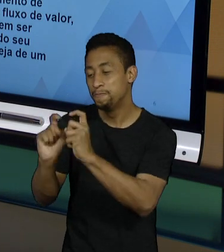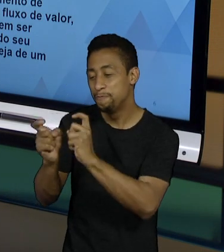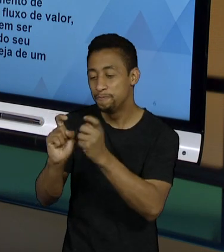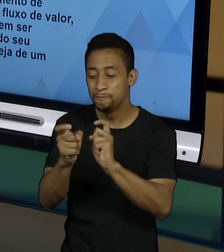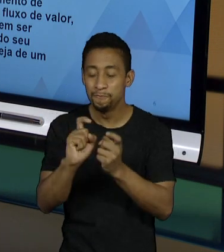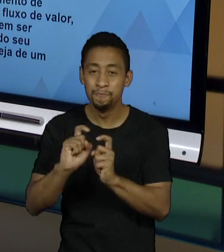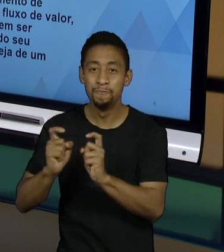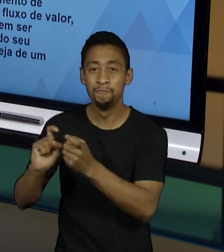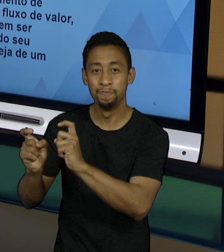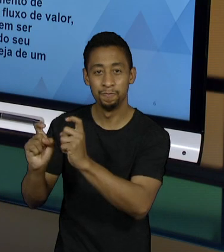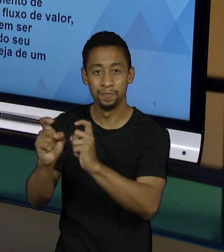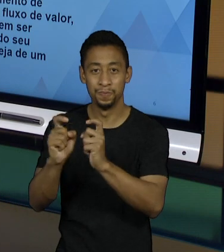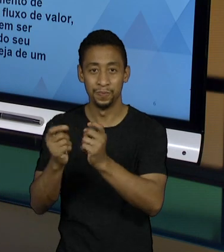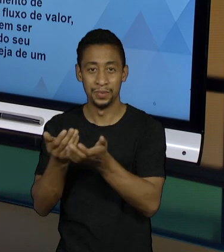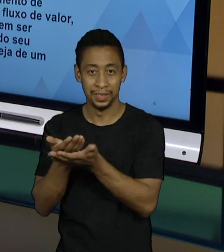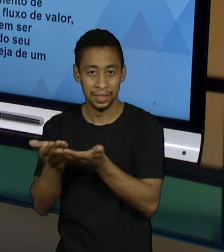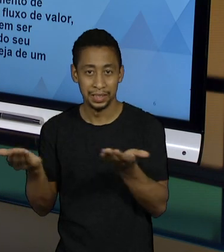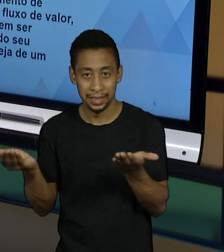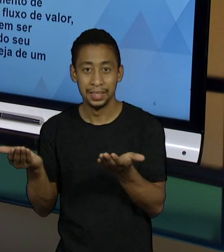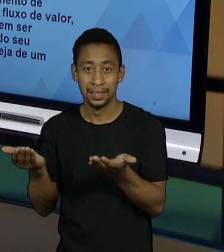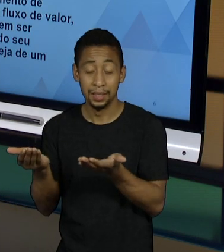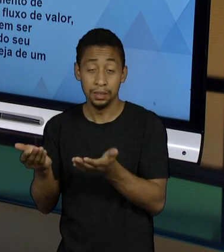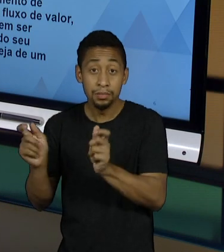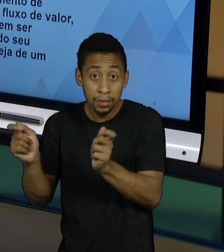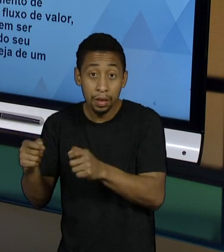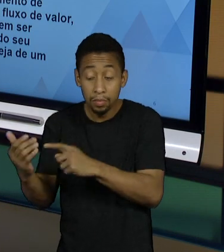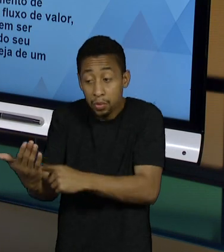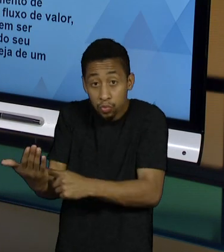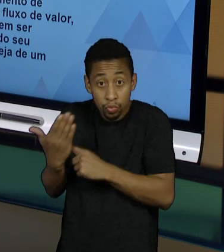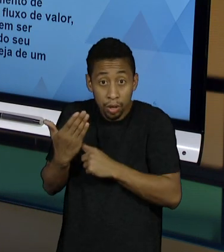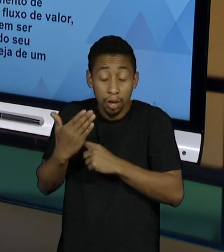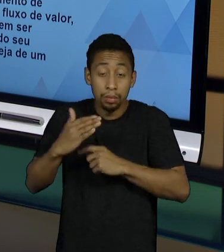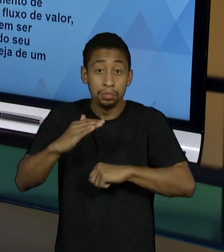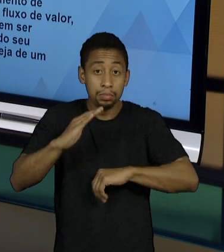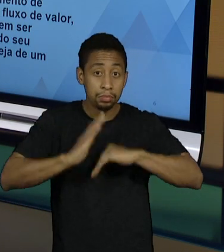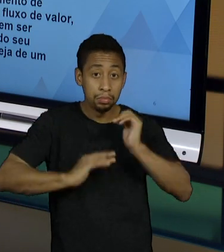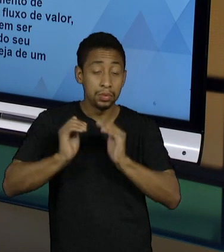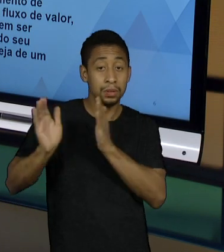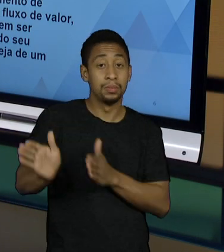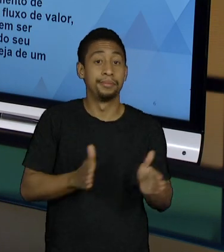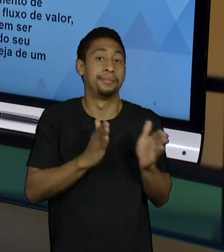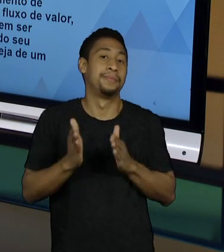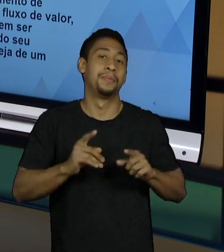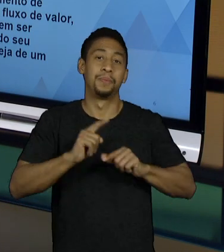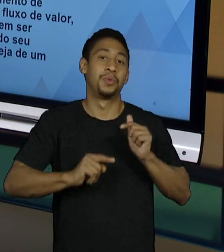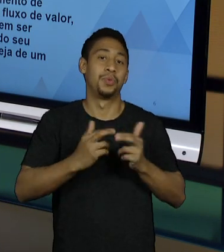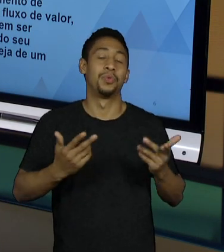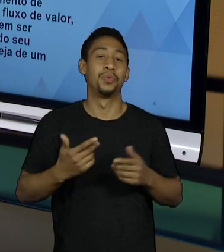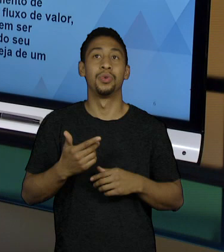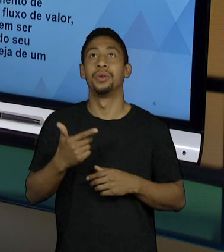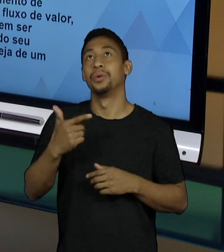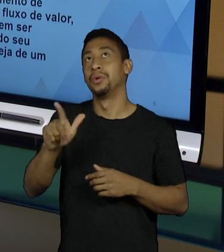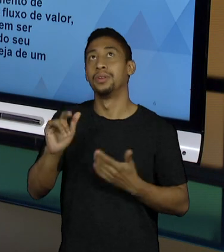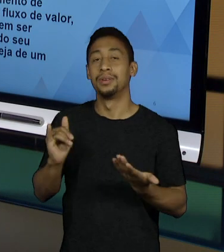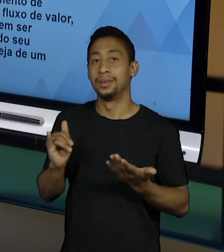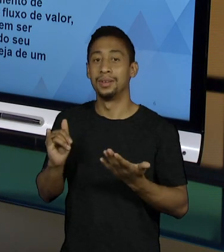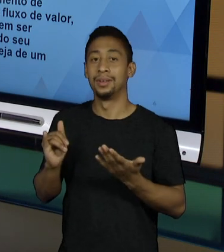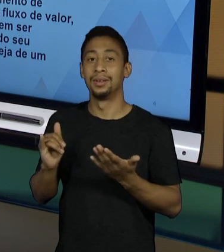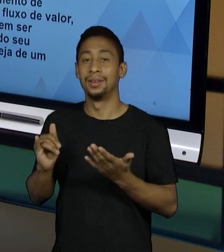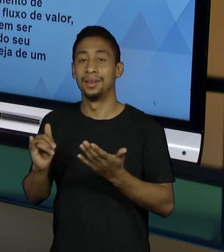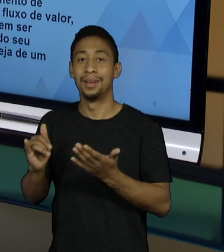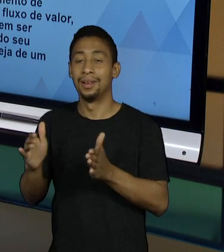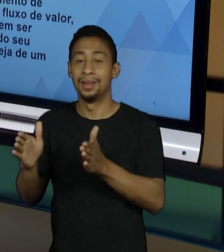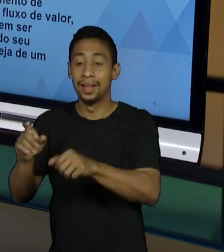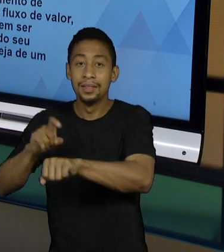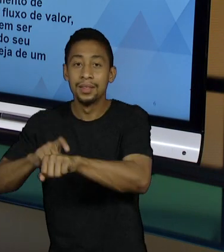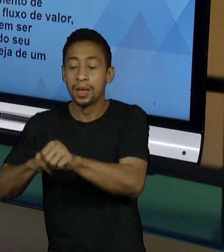etapas de desenvolvimento de produto. Outra ferramenta, o Lean Production, eu posso utilizar em tal